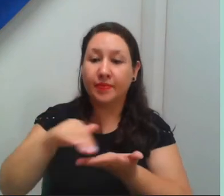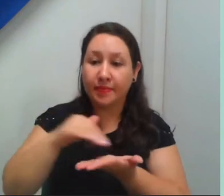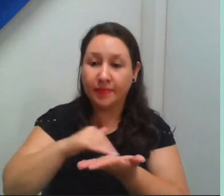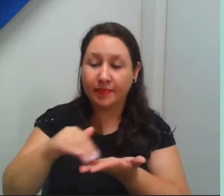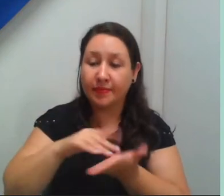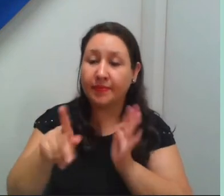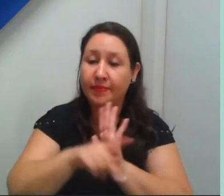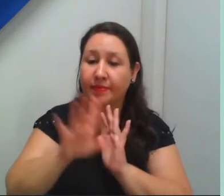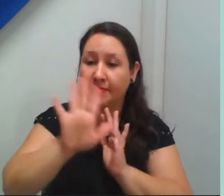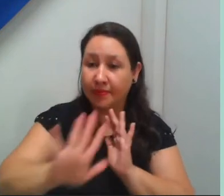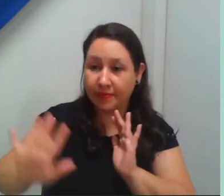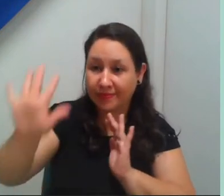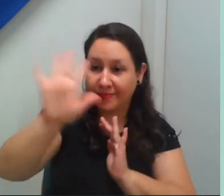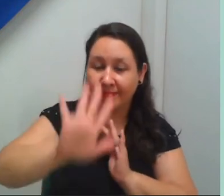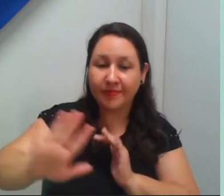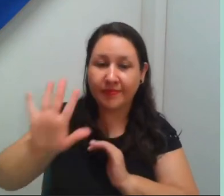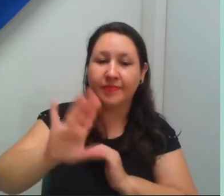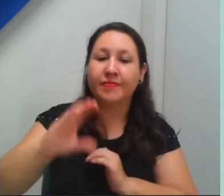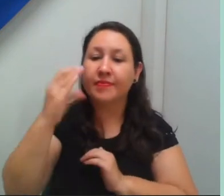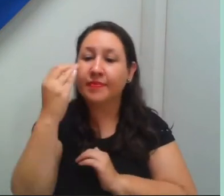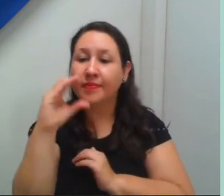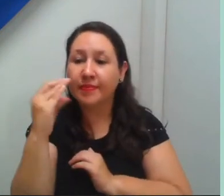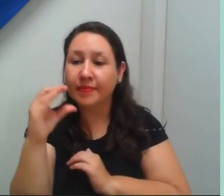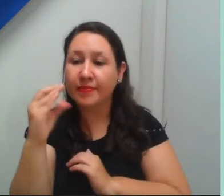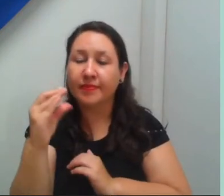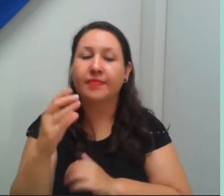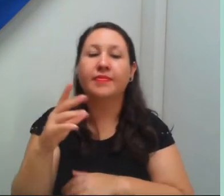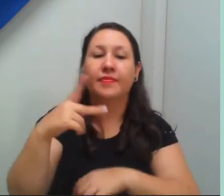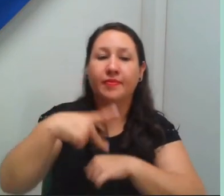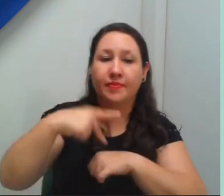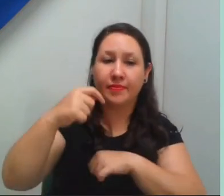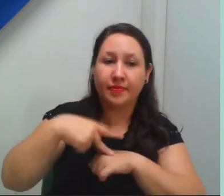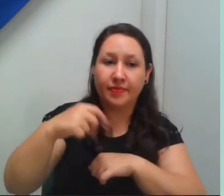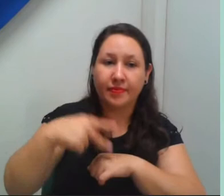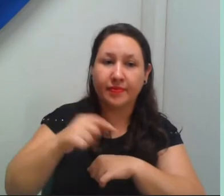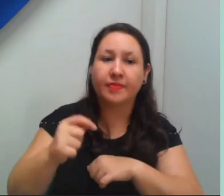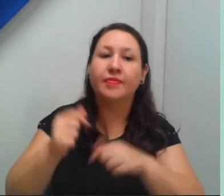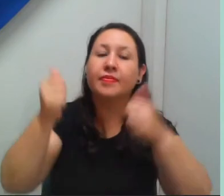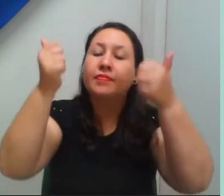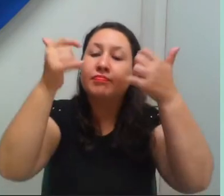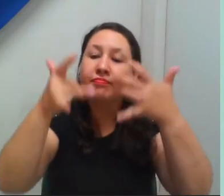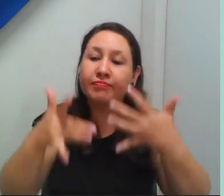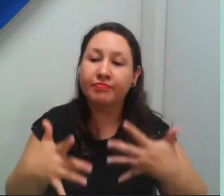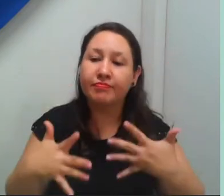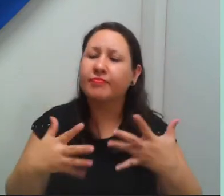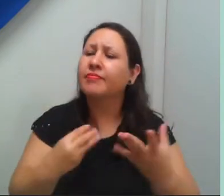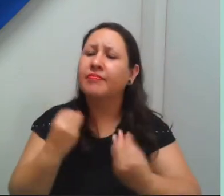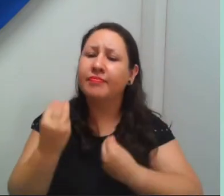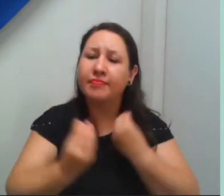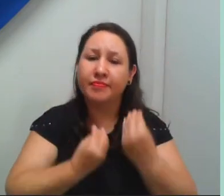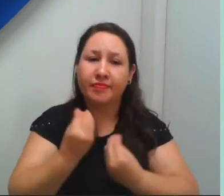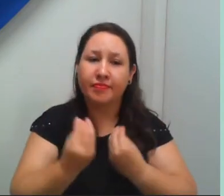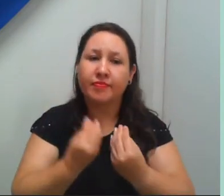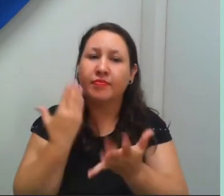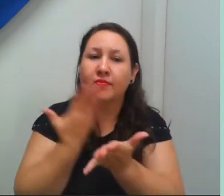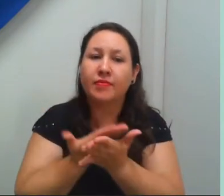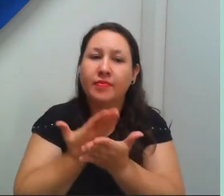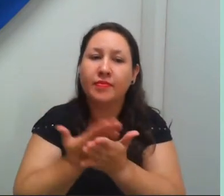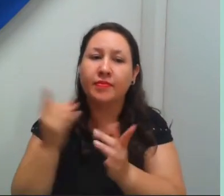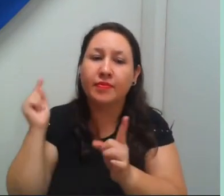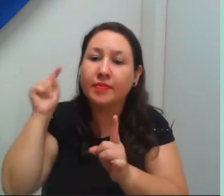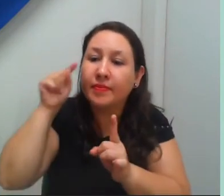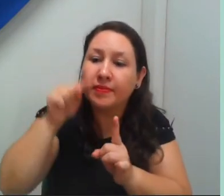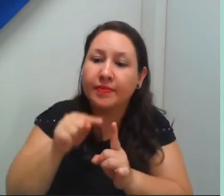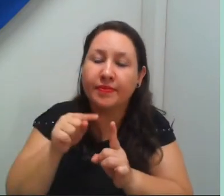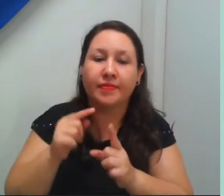pouco sobre os desafios da ciência e da pós-graduação no cenário pós-pandemia, em que passo, então, já a palavra para o professor Dr. Diego Viana